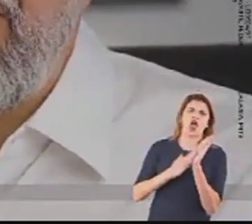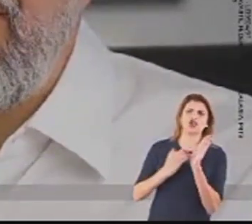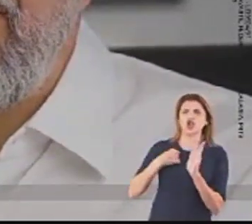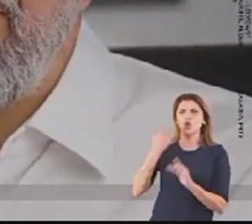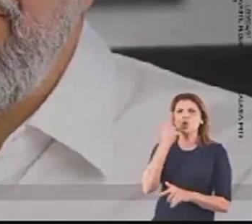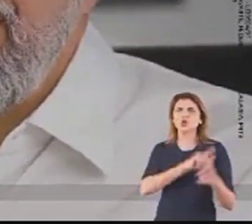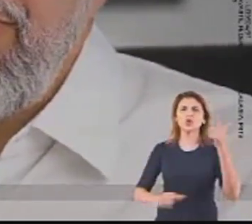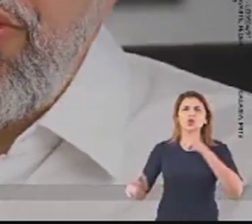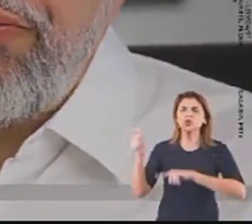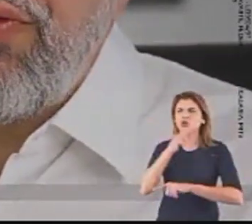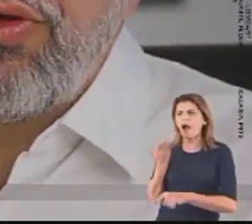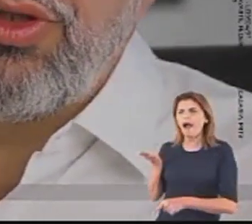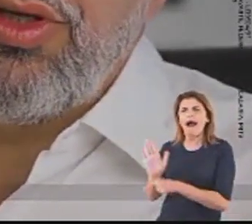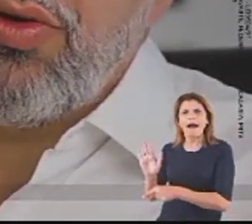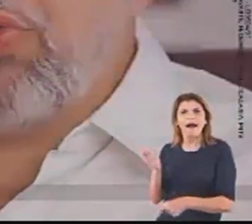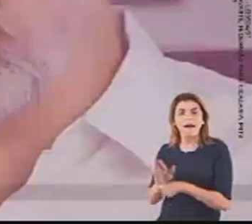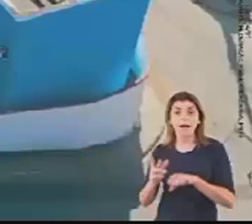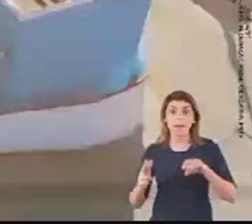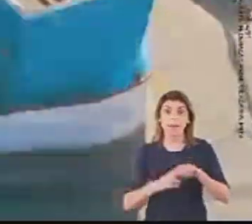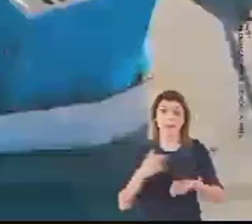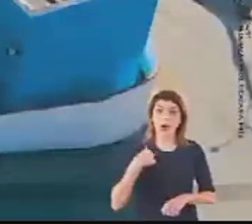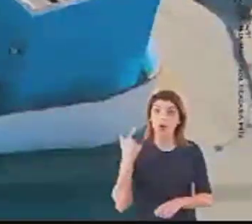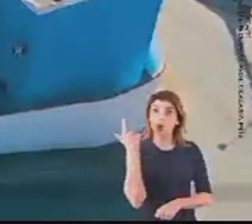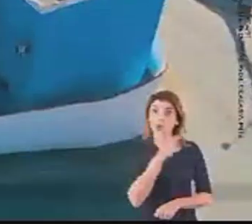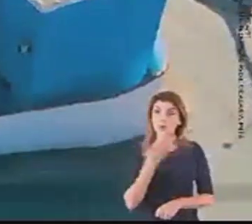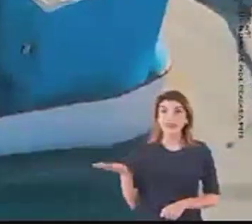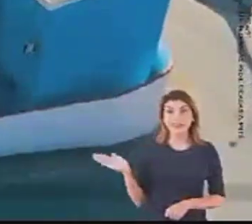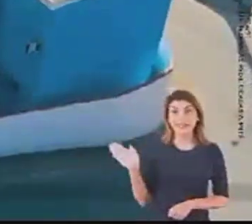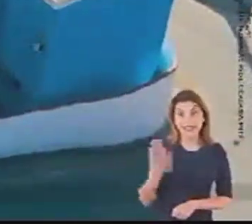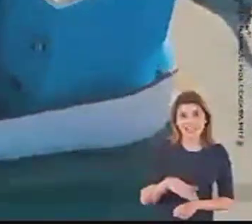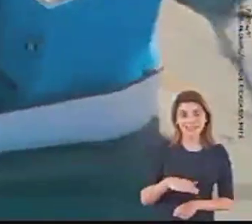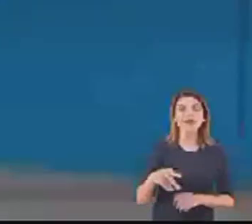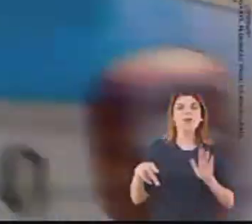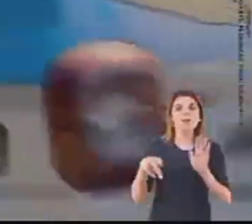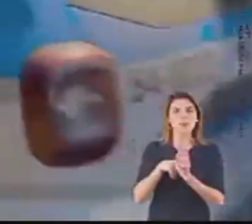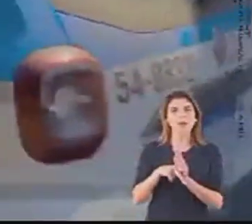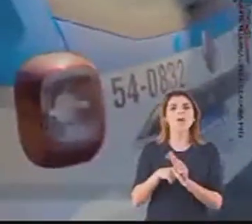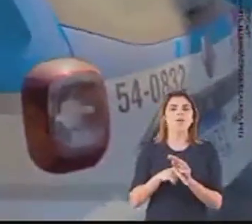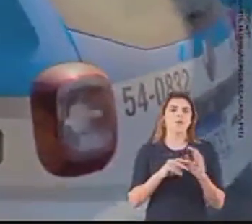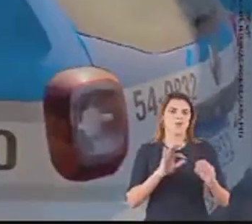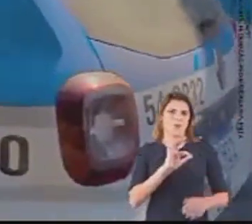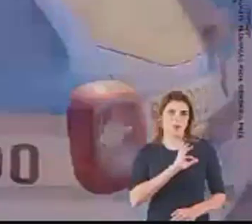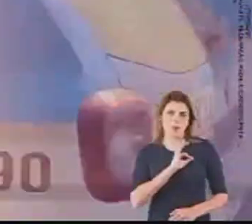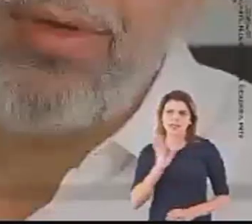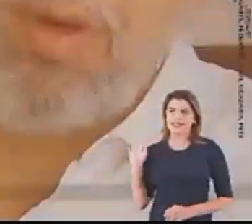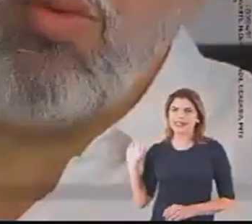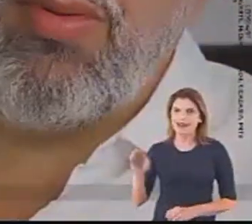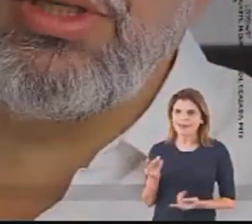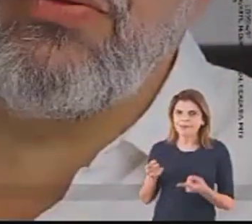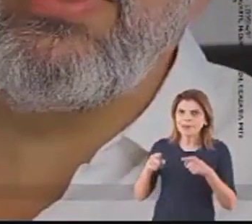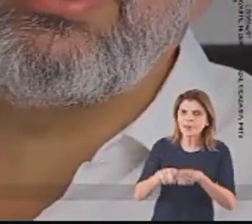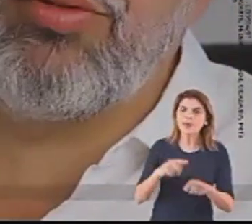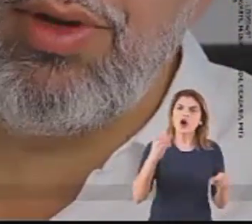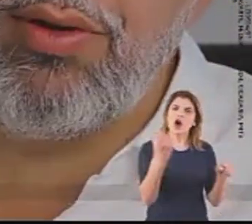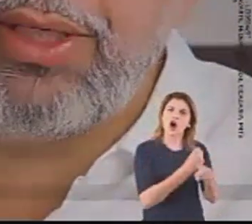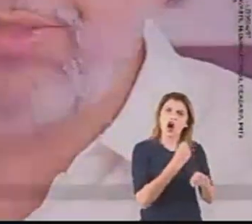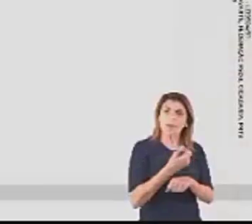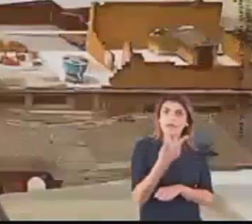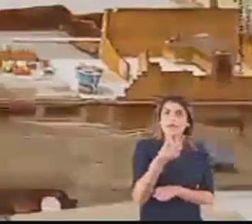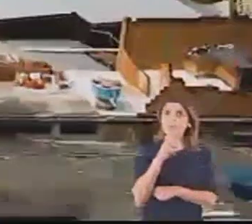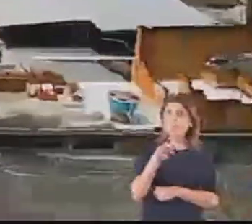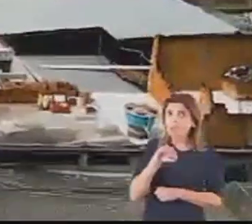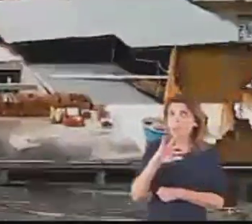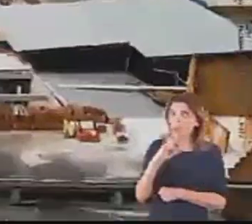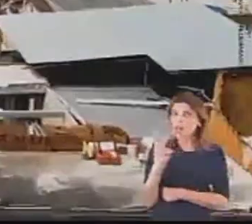consegui fazer em Belfor Roxo. Quando eu consegui trazer a companhia destacada do Roseral, quando eu consegui trazer uma obra de 25 milhões